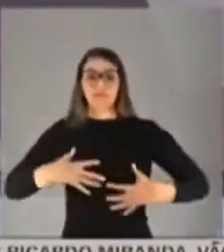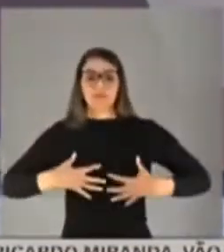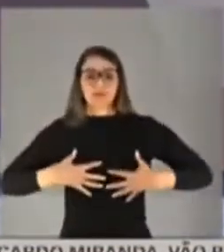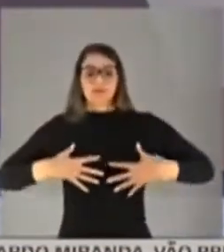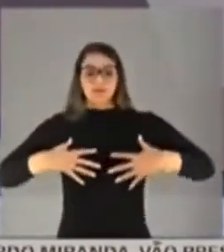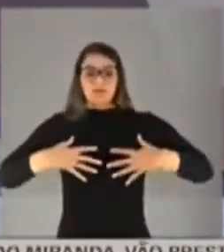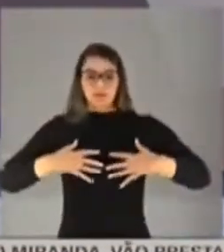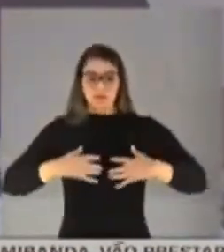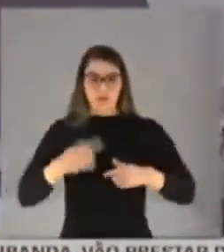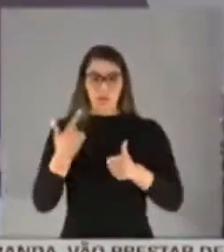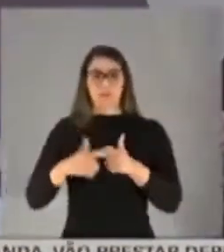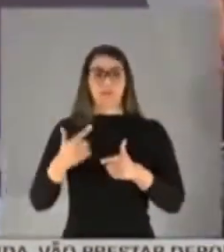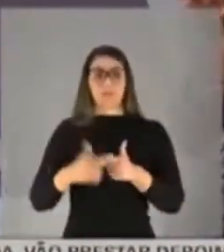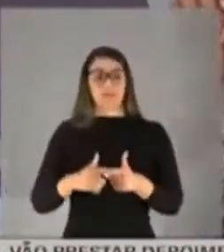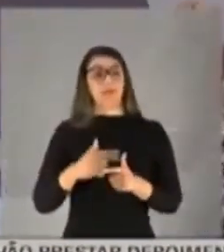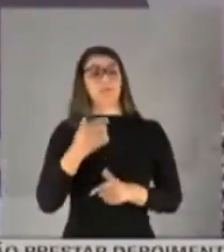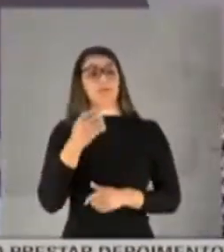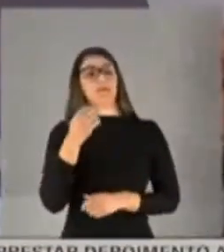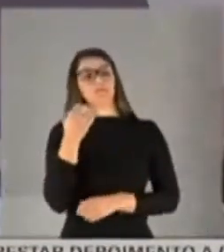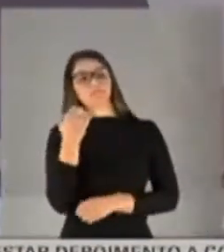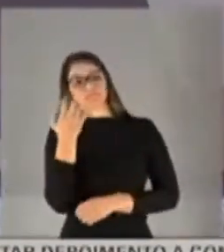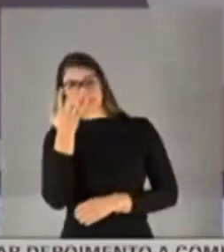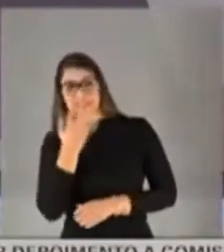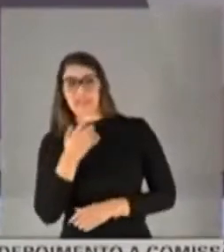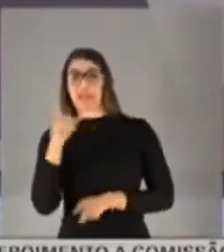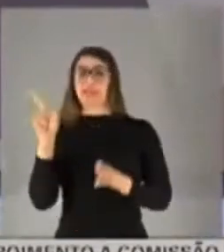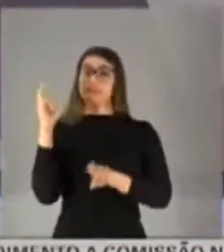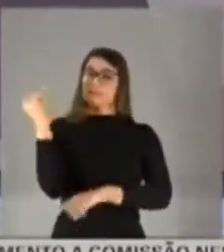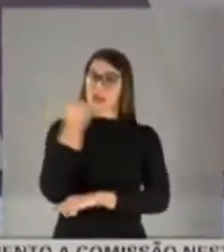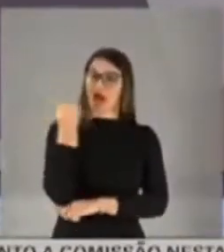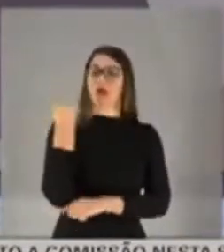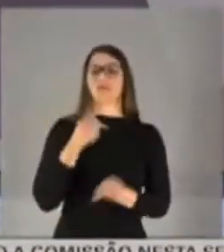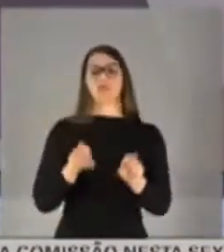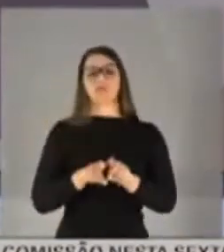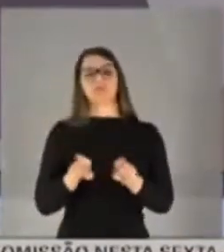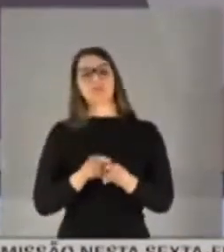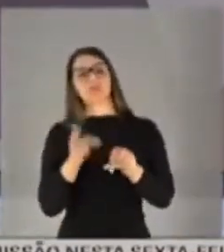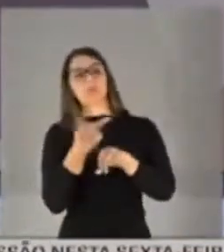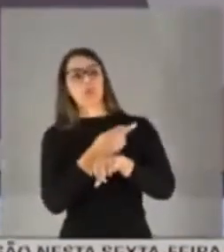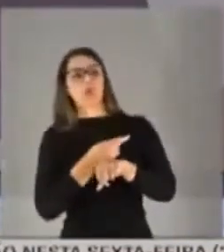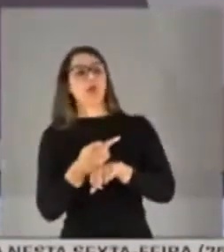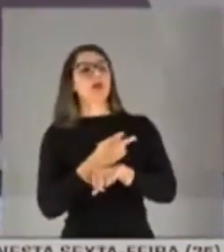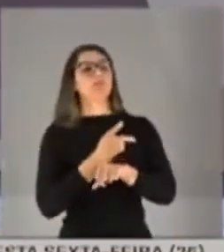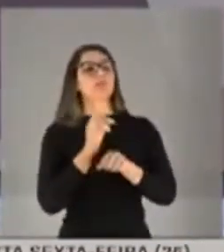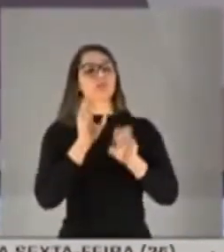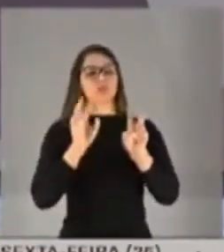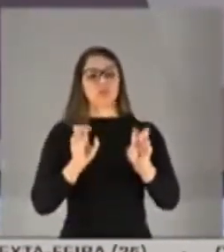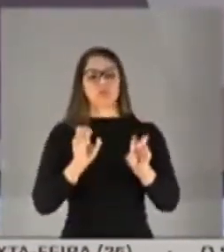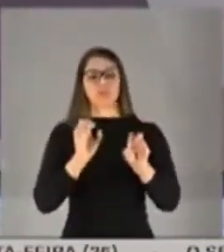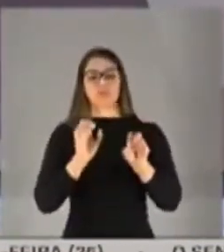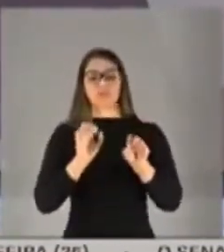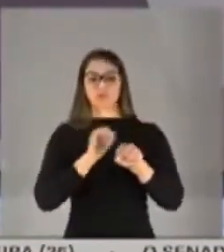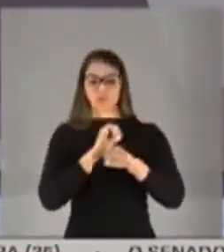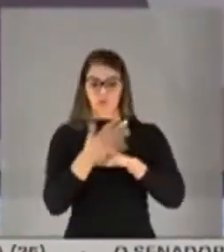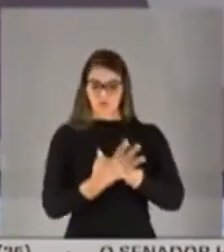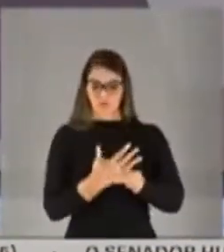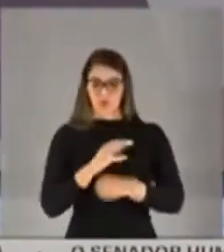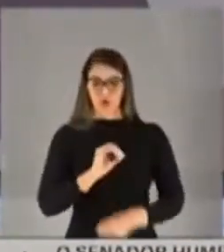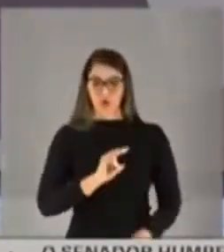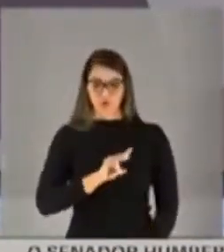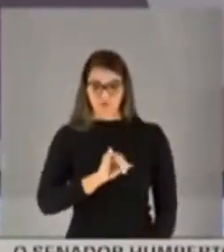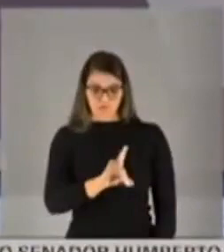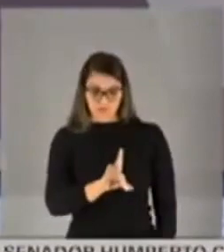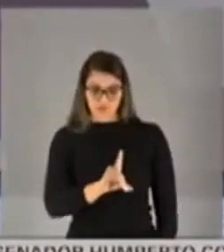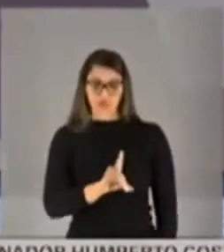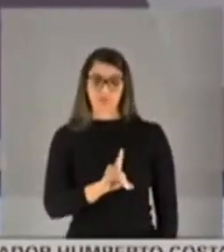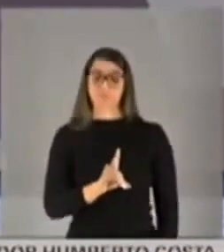aguda e grave e ali a gente separou só aqueles dados indicados por COVID e nós buscamos também, não está aí no slide, peço desculpas, o Cadastro Nacional